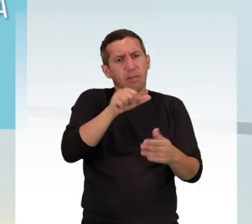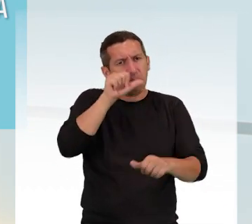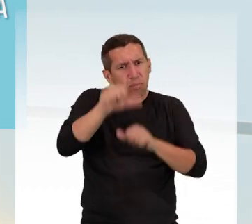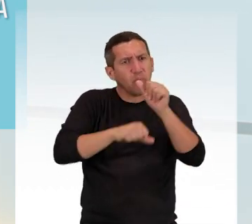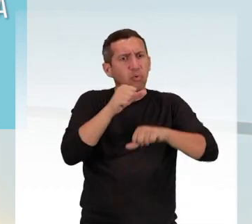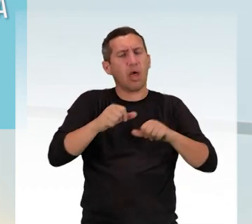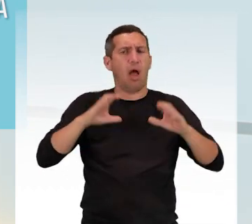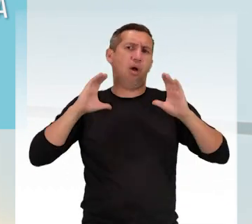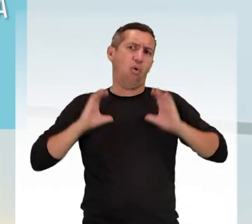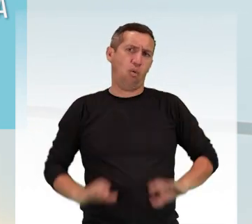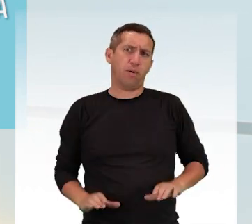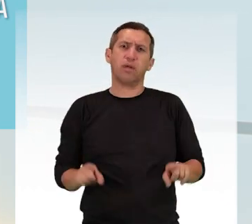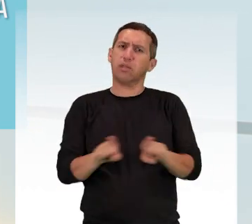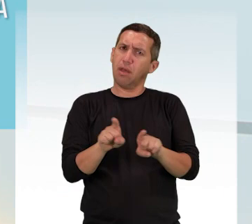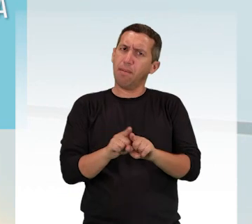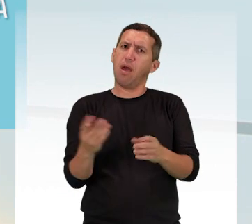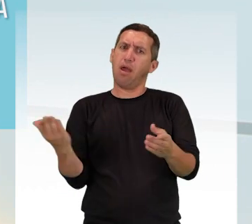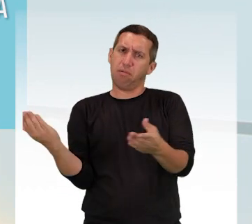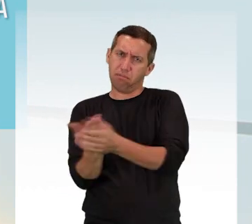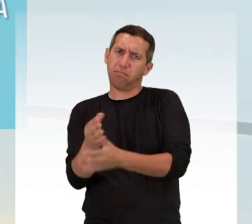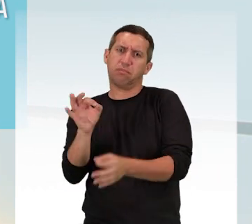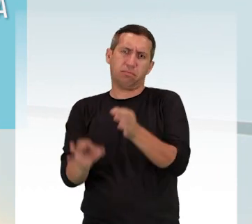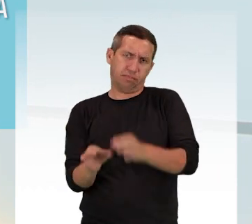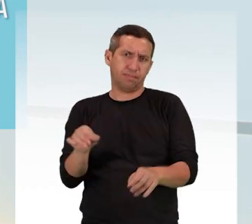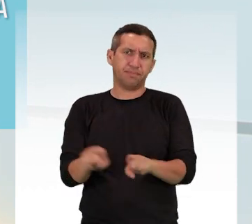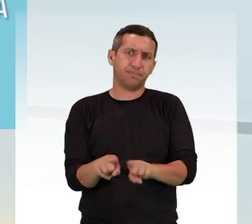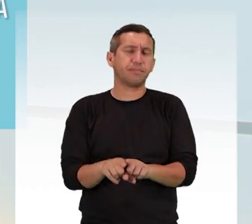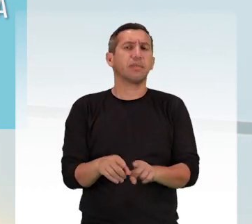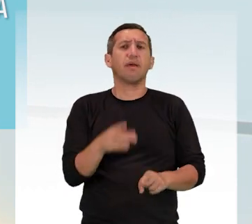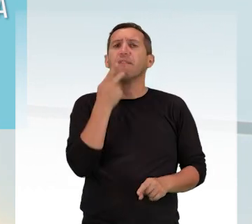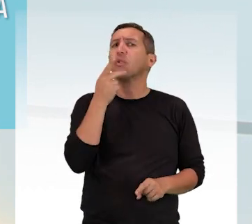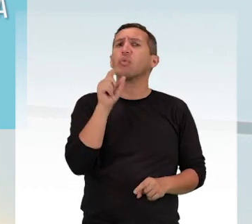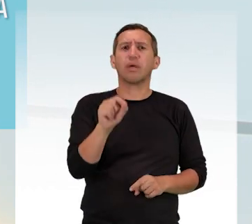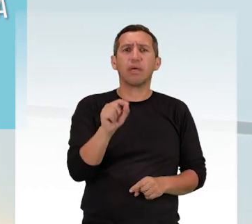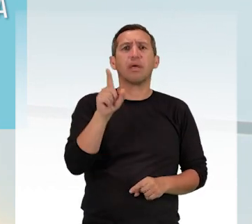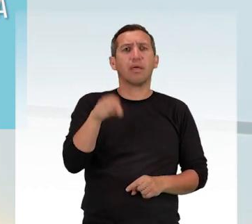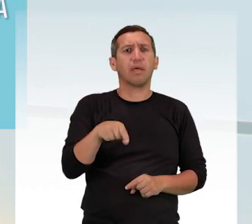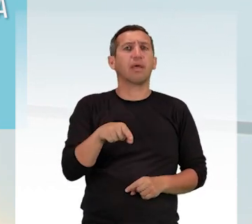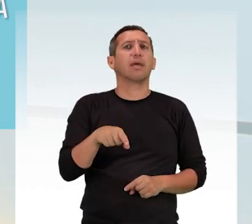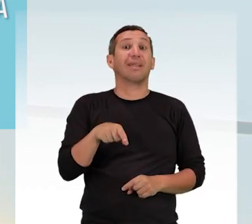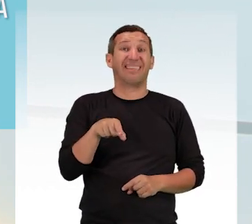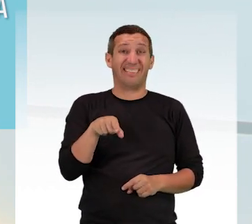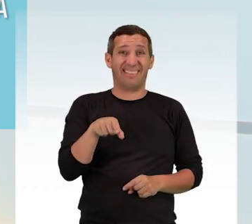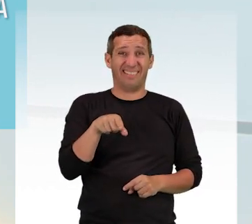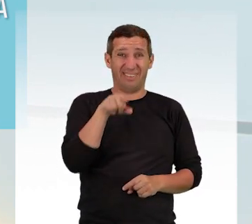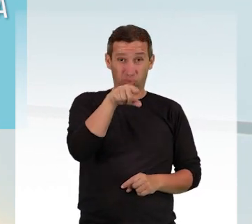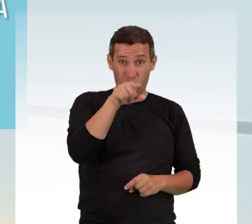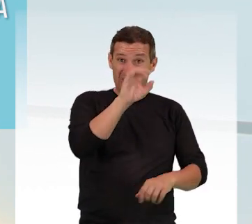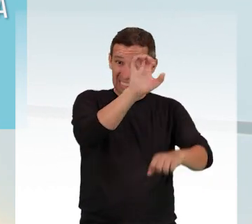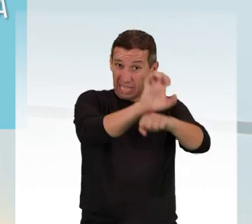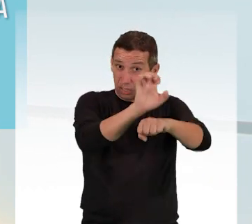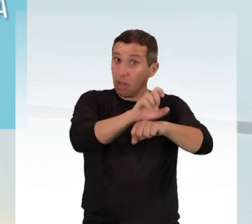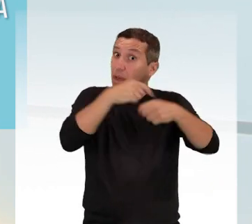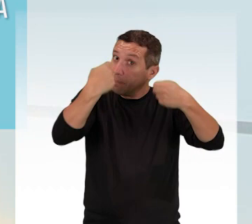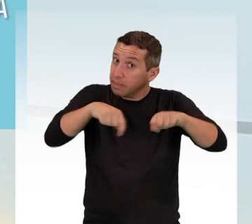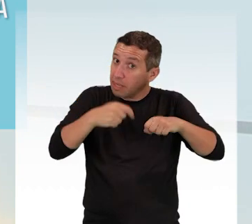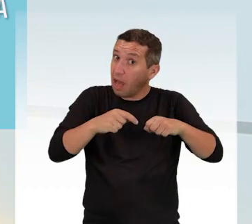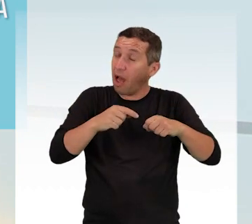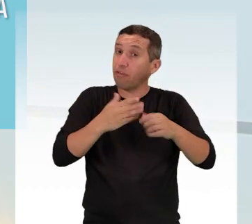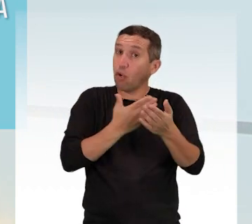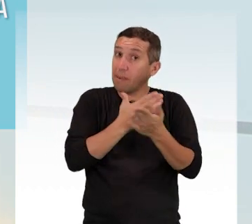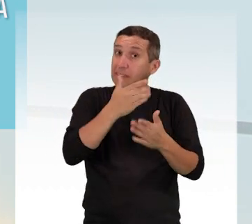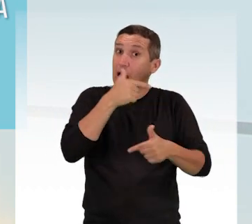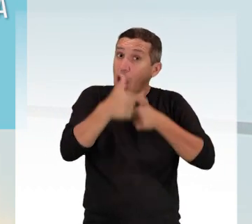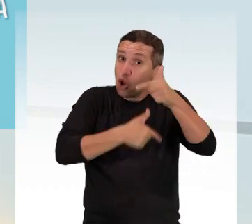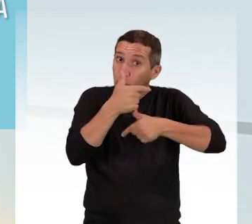ajustamento de conduta e até judicializar o caso. Segundo os prazos previstos, o mecanismo estadual deveria estar atuando